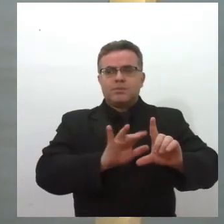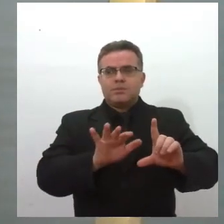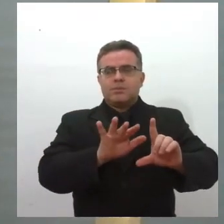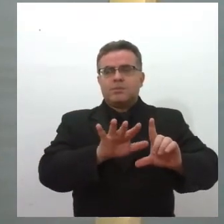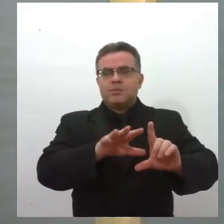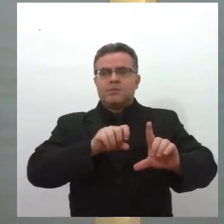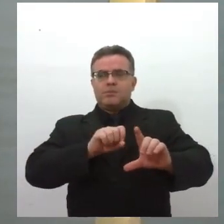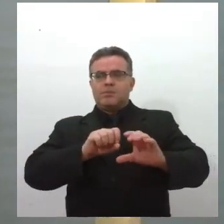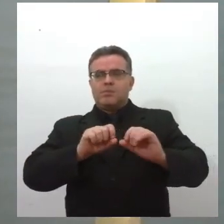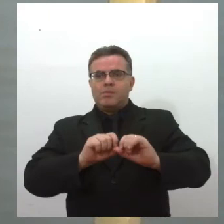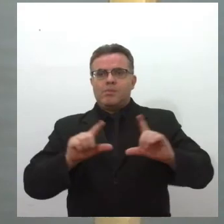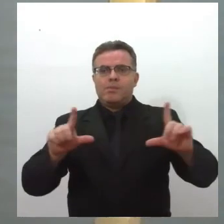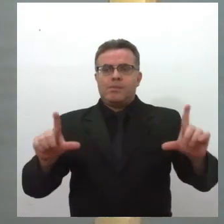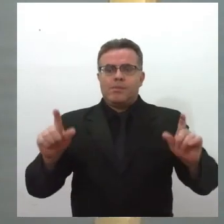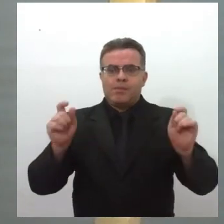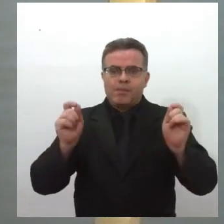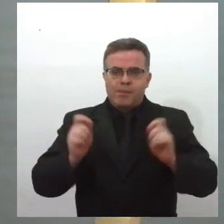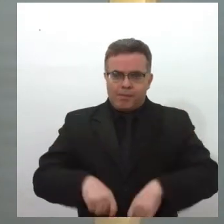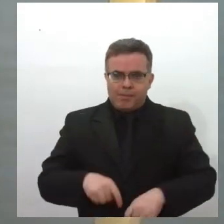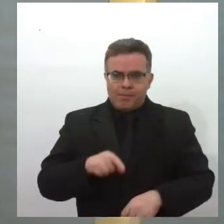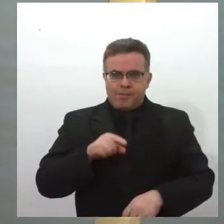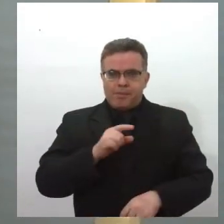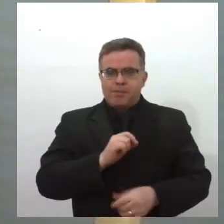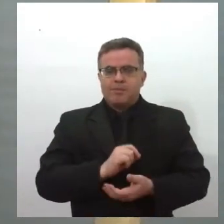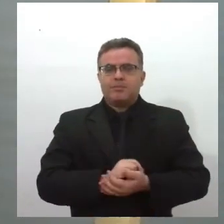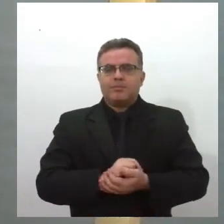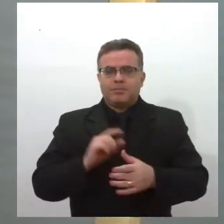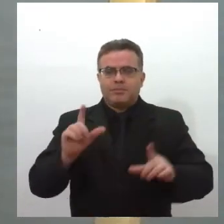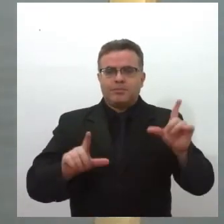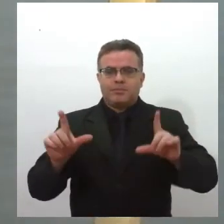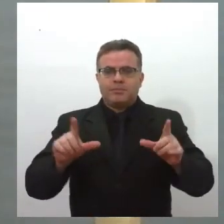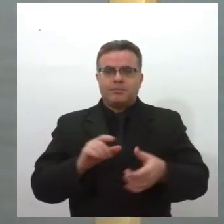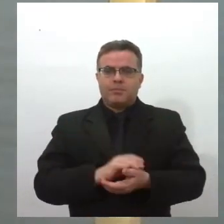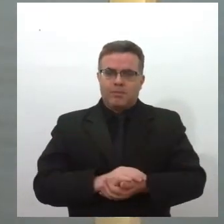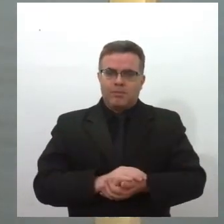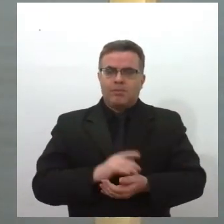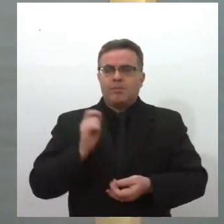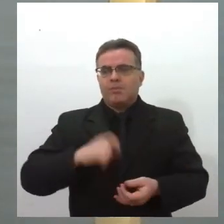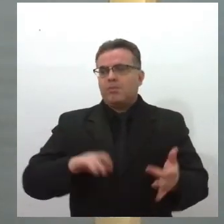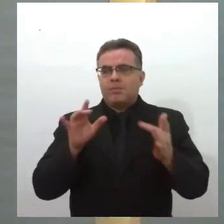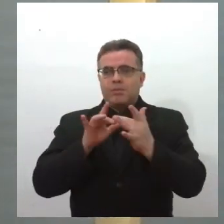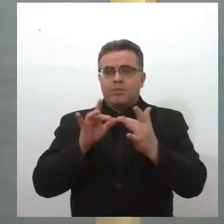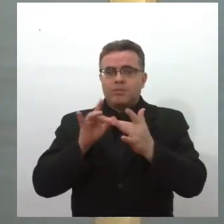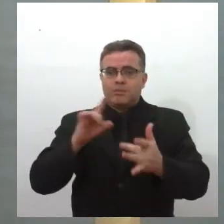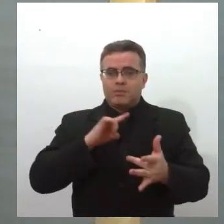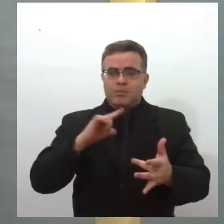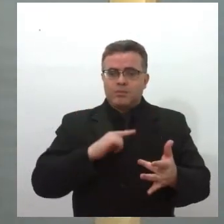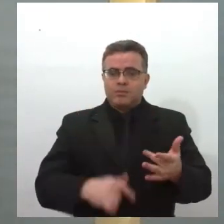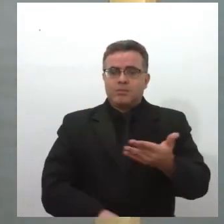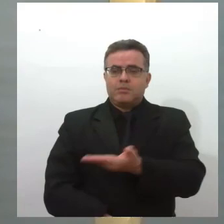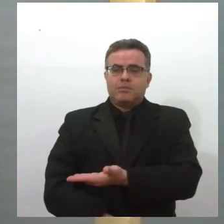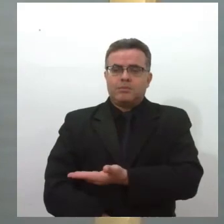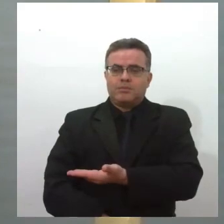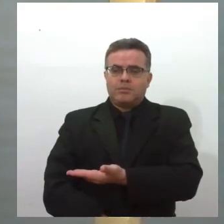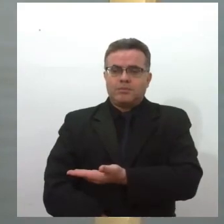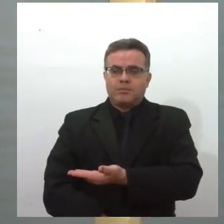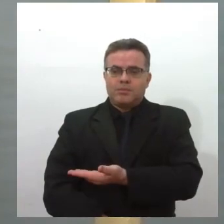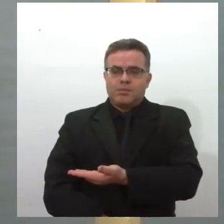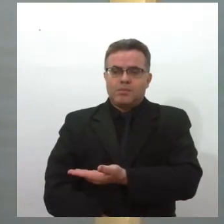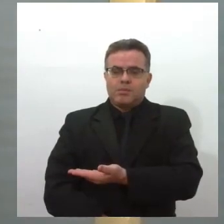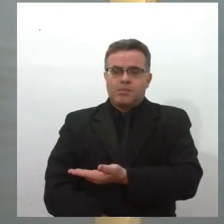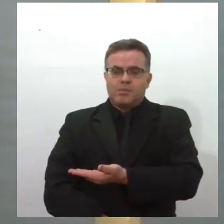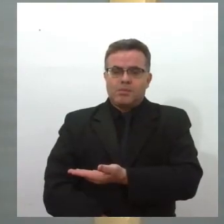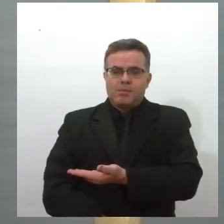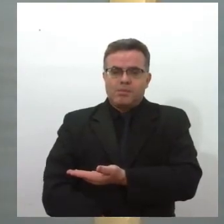Code que aparece do seu lado esquerdo, no canto inferior da tela. Para entrar em contato com a nossa produção, mande um WhatsApp para 988